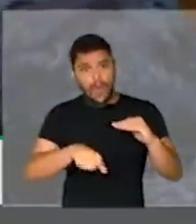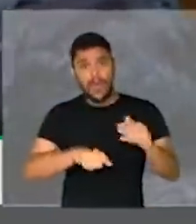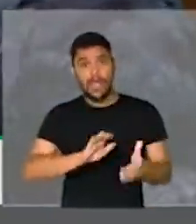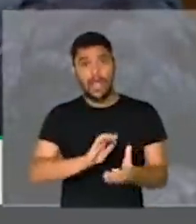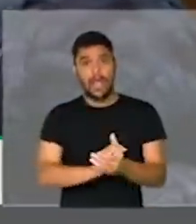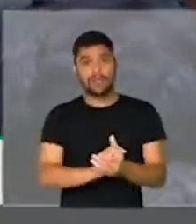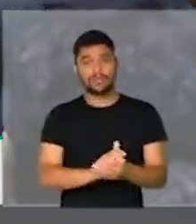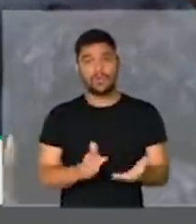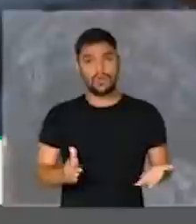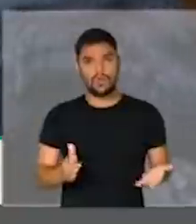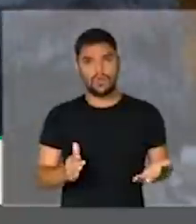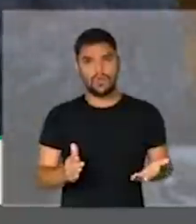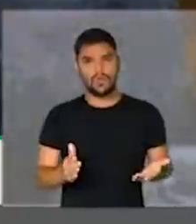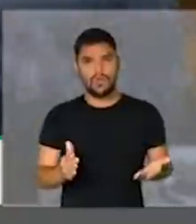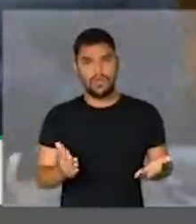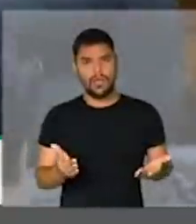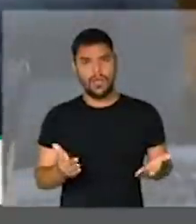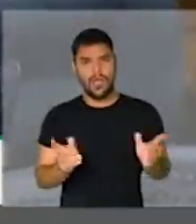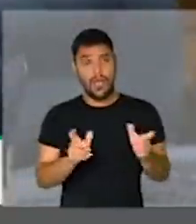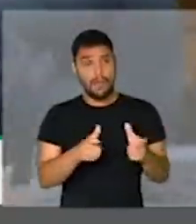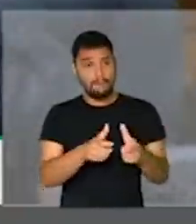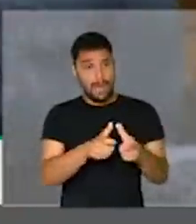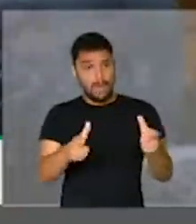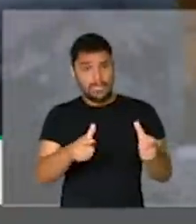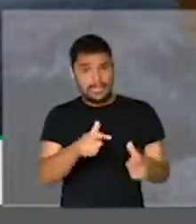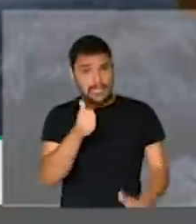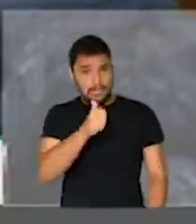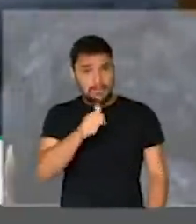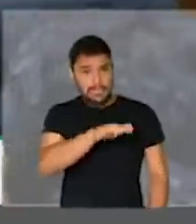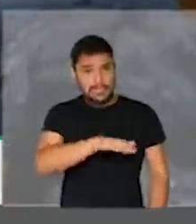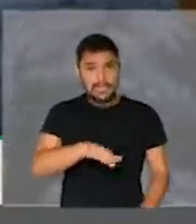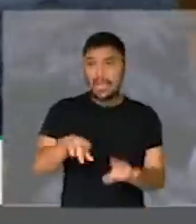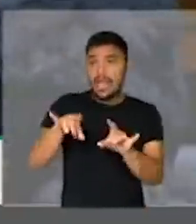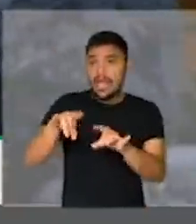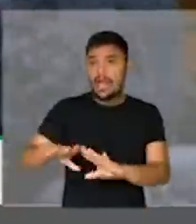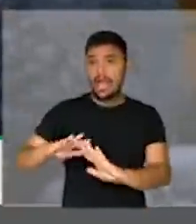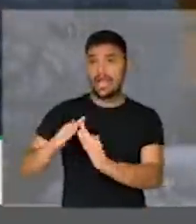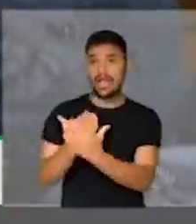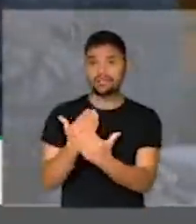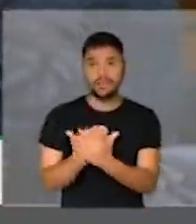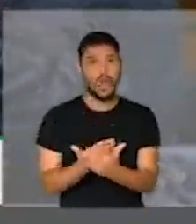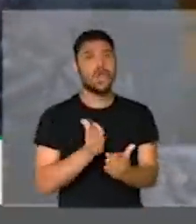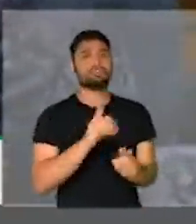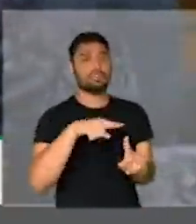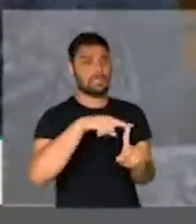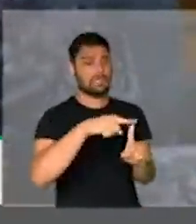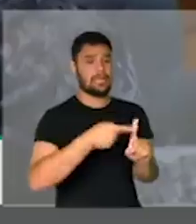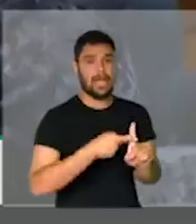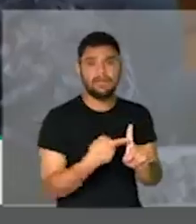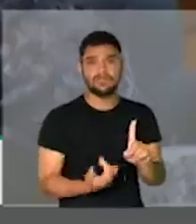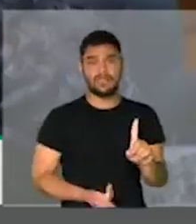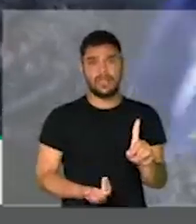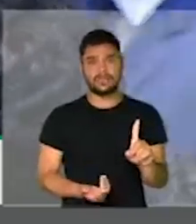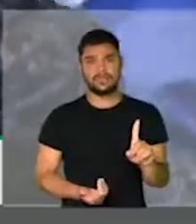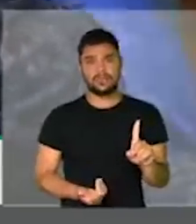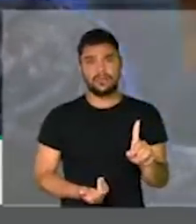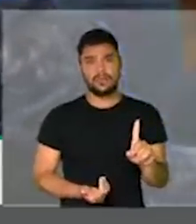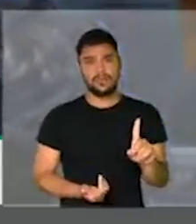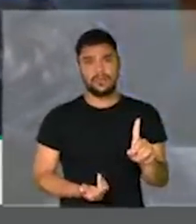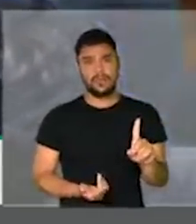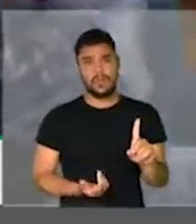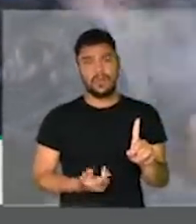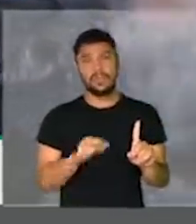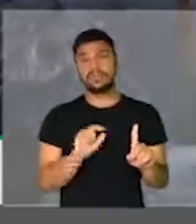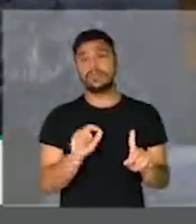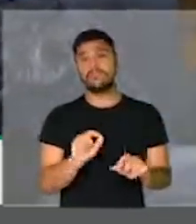um matrimônio, a grande parte delas abandonando a escola com gravidez precoce e muitas vezes